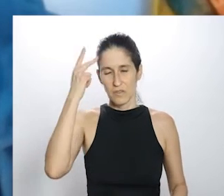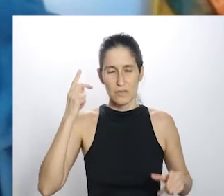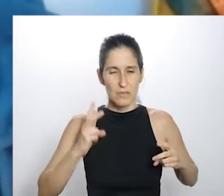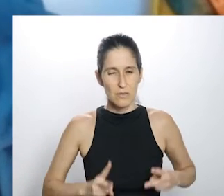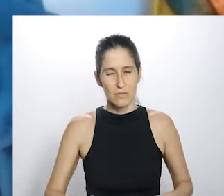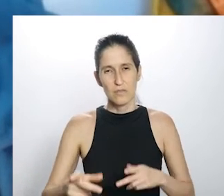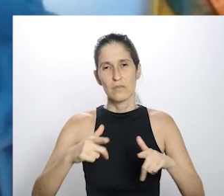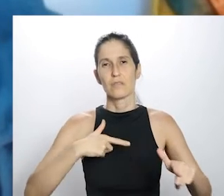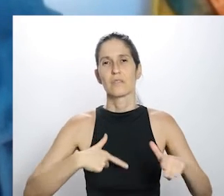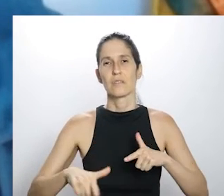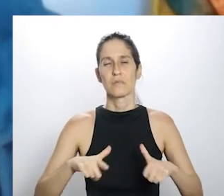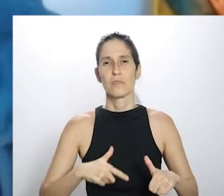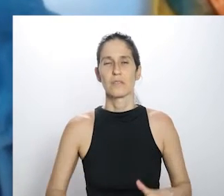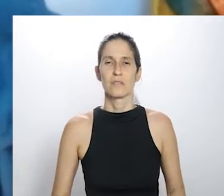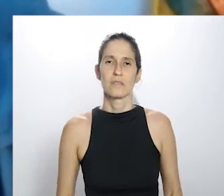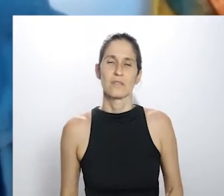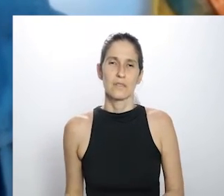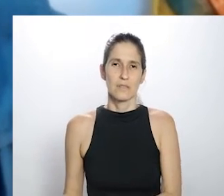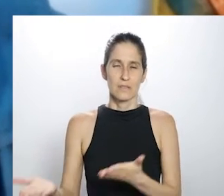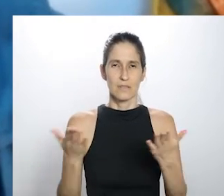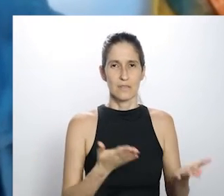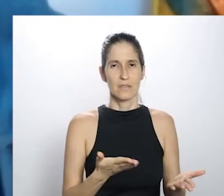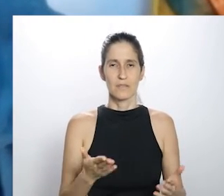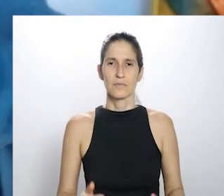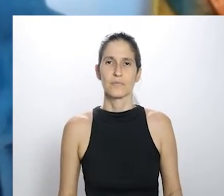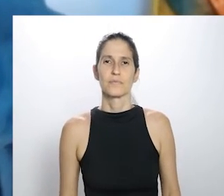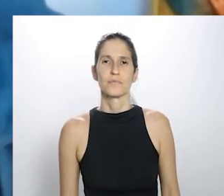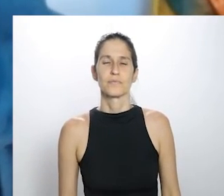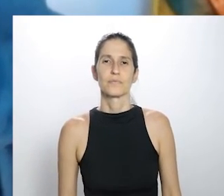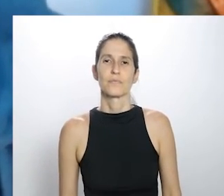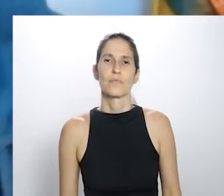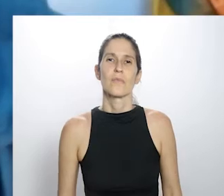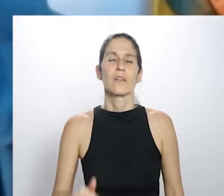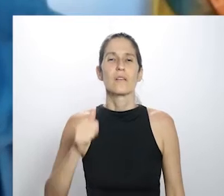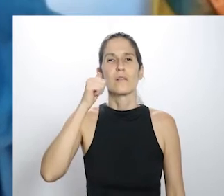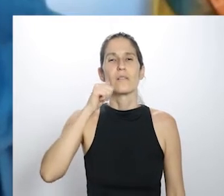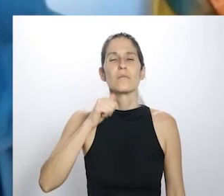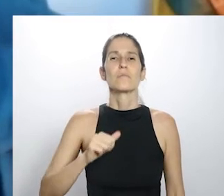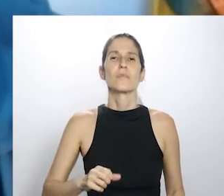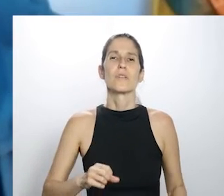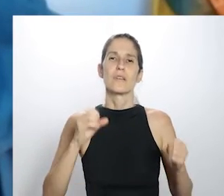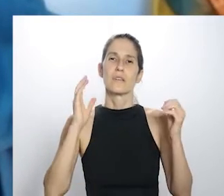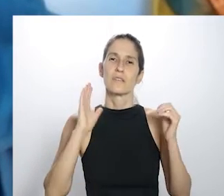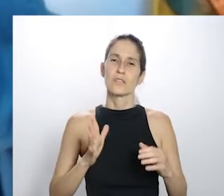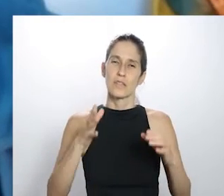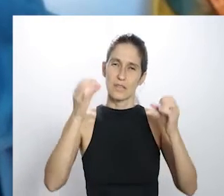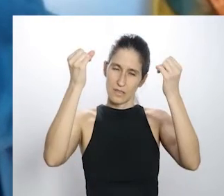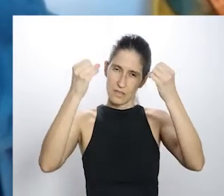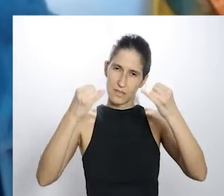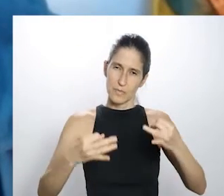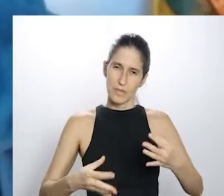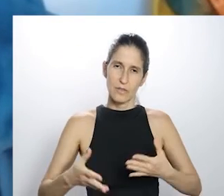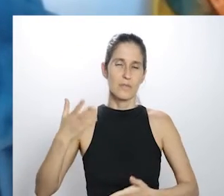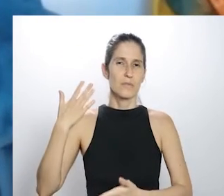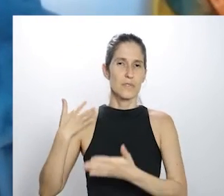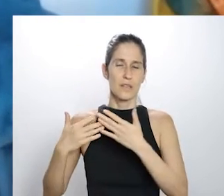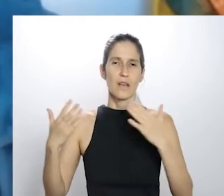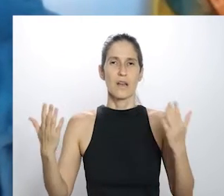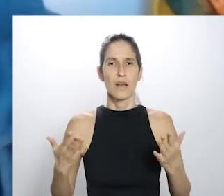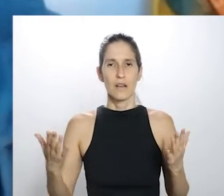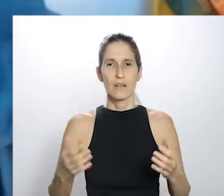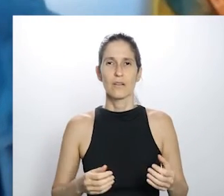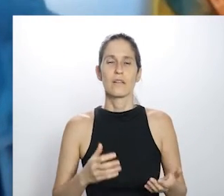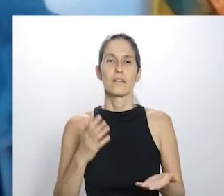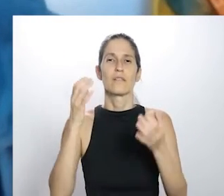segue pulsante e potente. E eu vou chamar ela aqui para fazer suas colocações finais, deixar sua mensagem, ela que já deu uma ideia